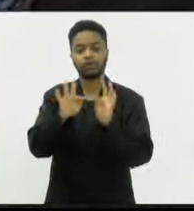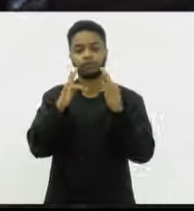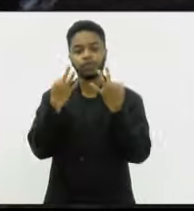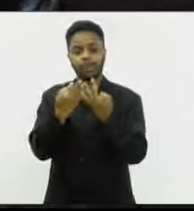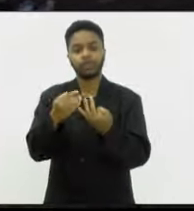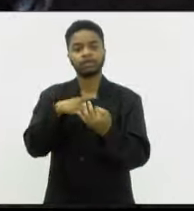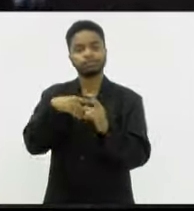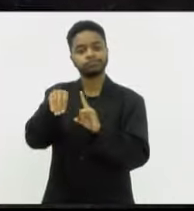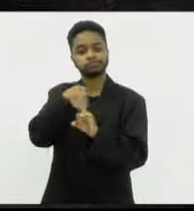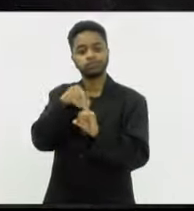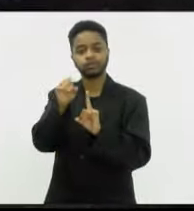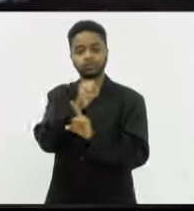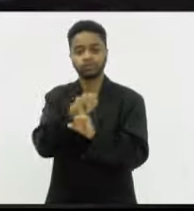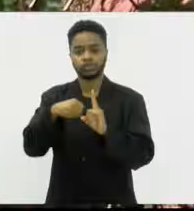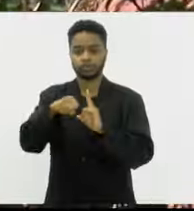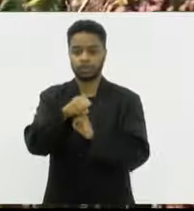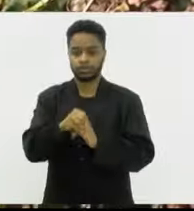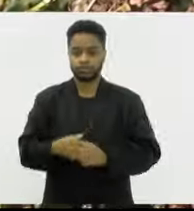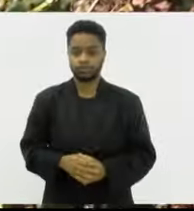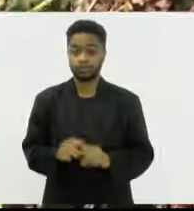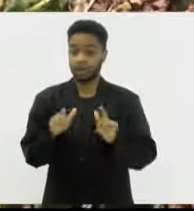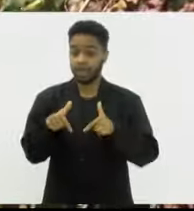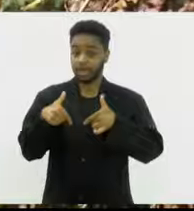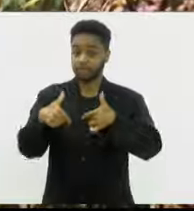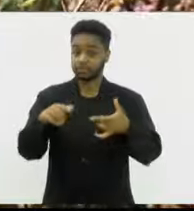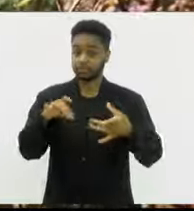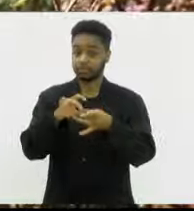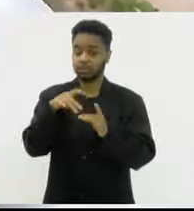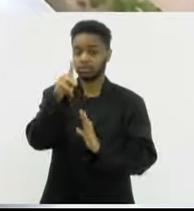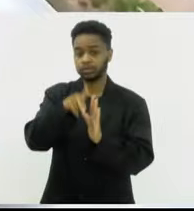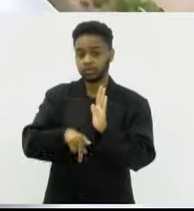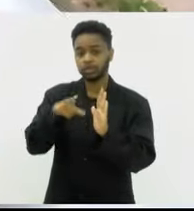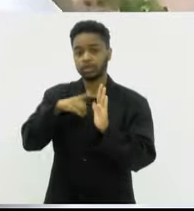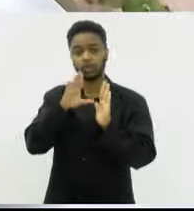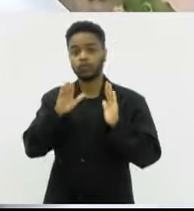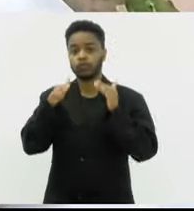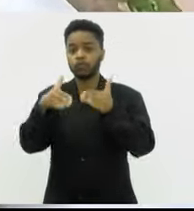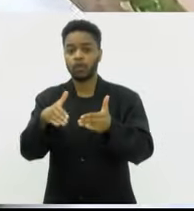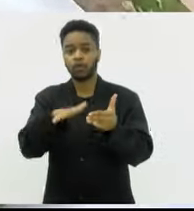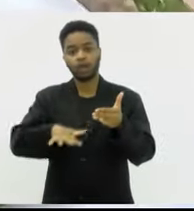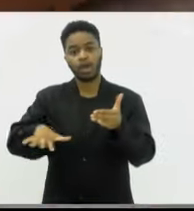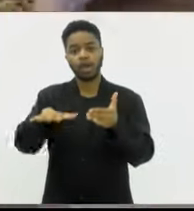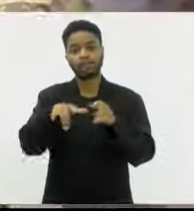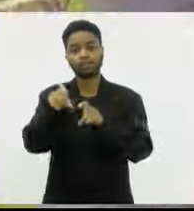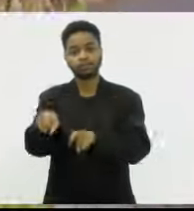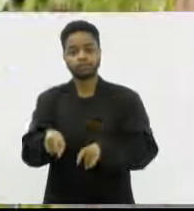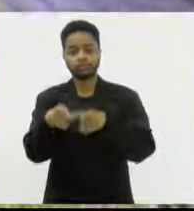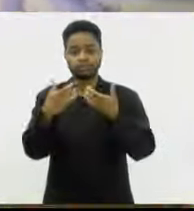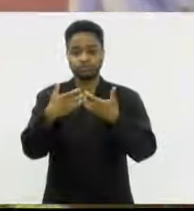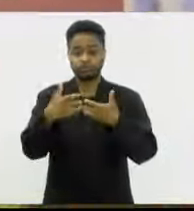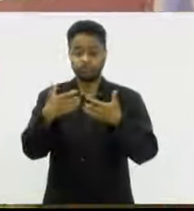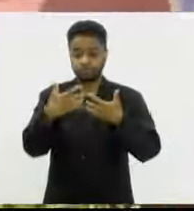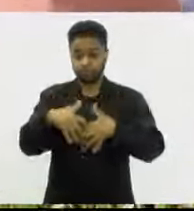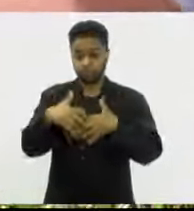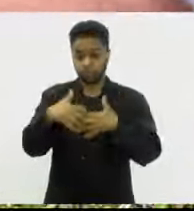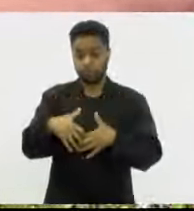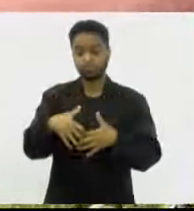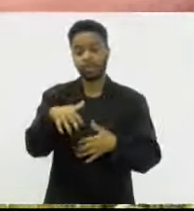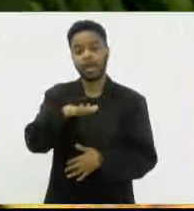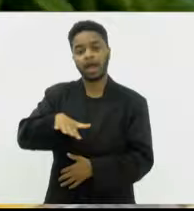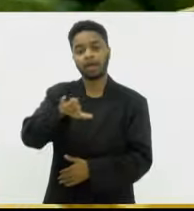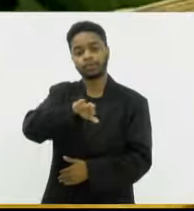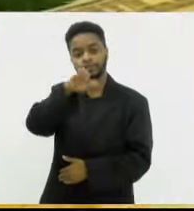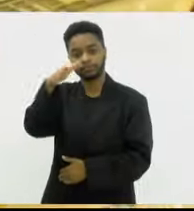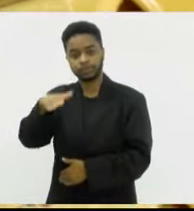vulnerabilidade social. As ações do projeto foram focadas em regiões rurais da cidade de Petrópolis, na região serrana,